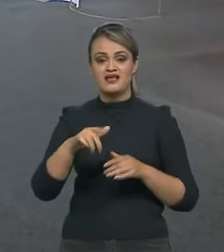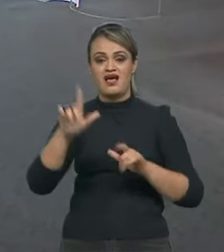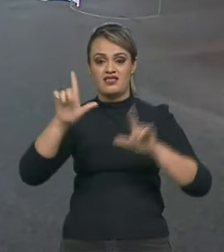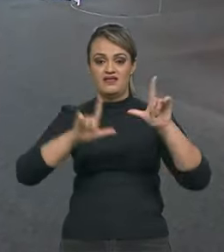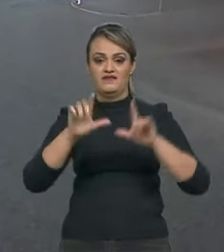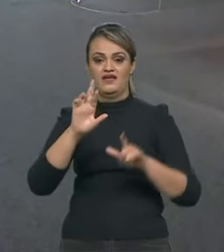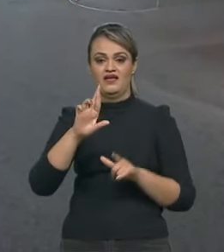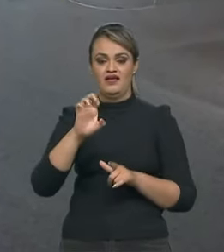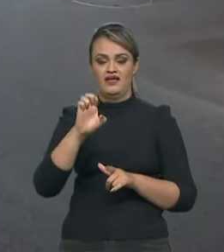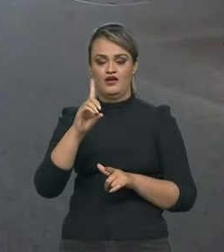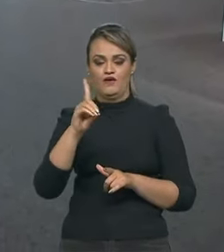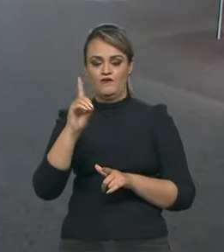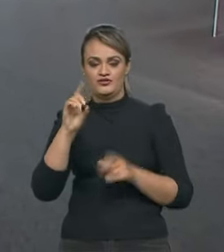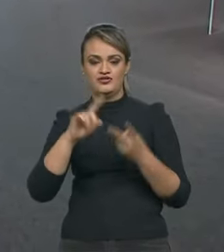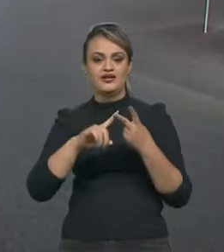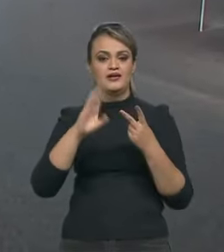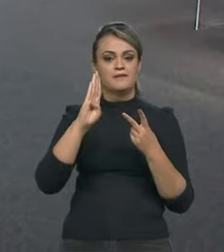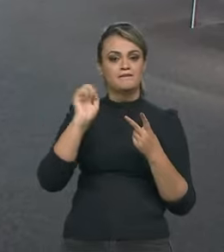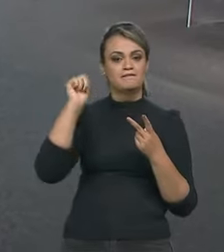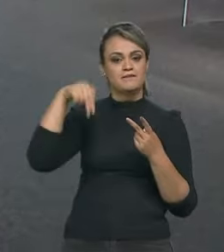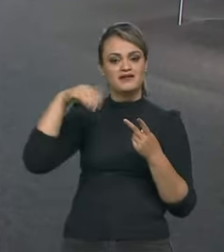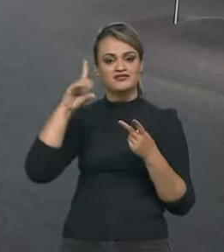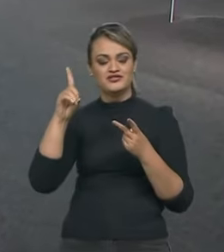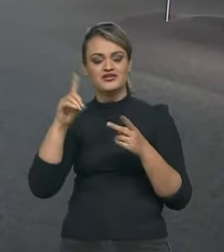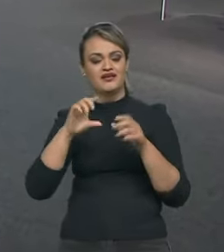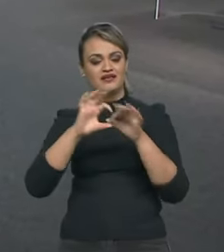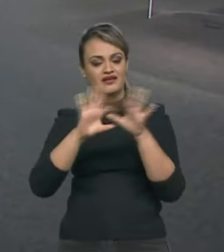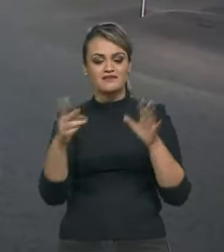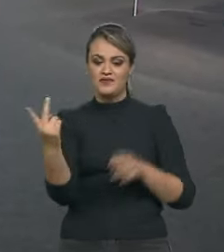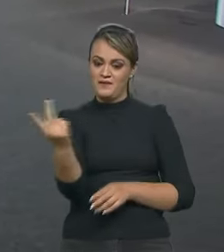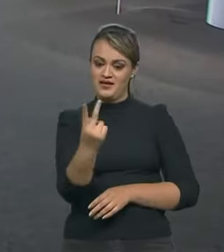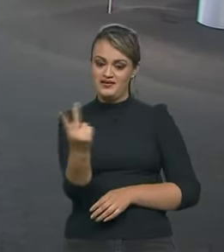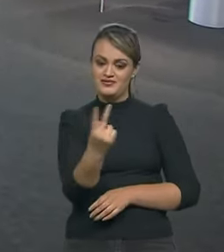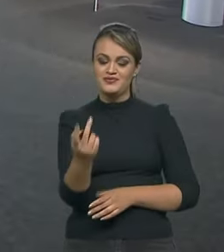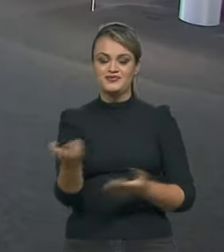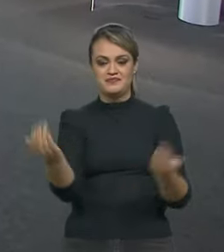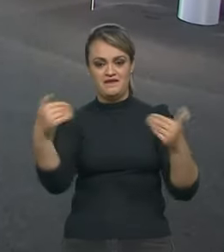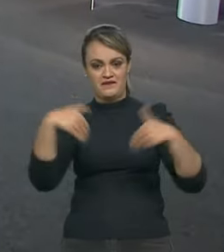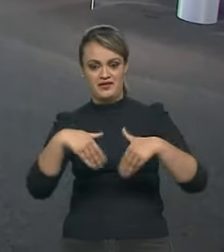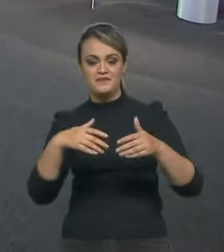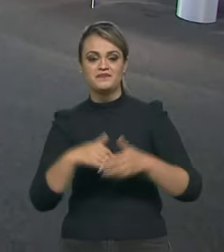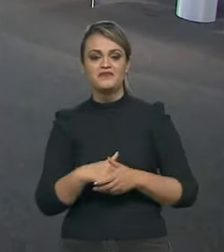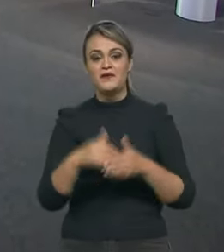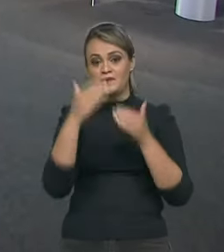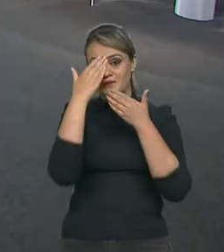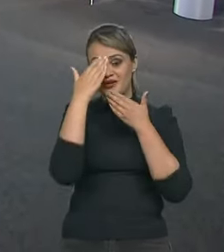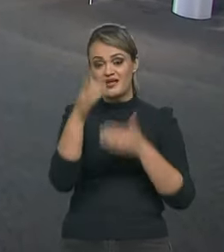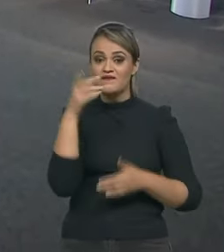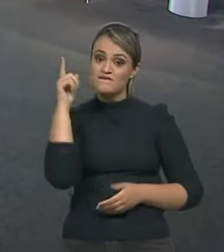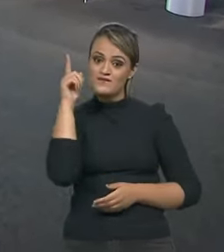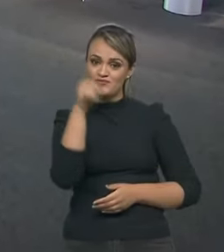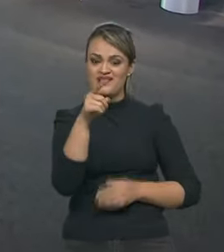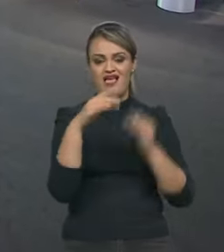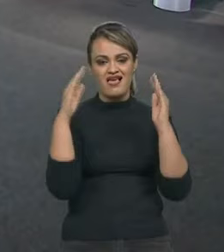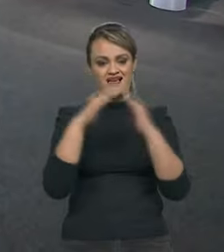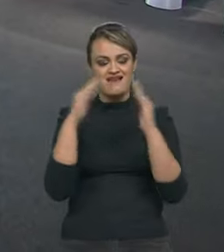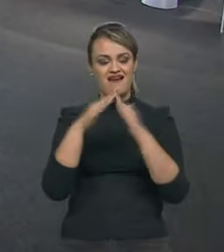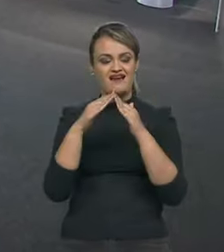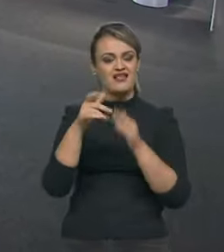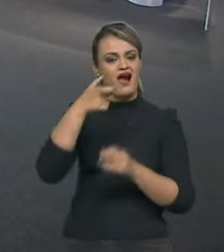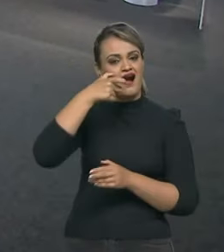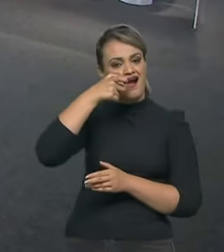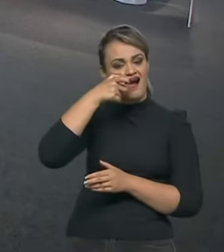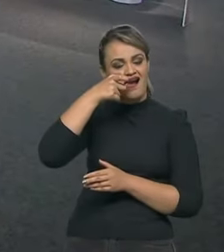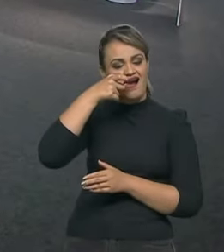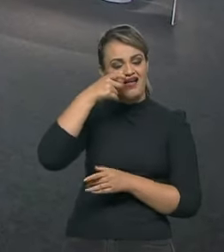Brasília e o Band Esportes por autorizarem a participação dos seus jornalistas aqui conosco o meu muito obrigado a você de casa que alimentou esse